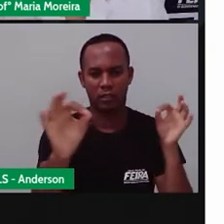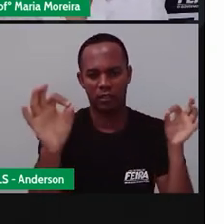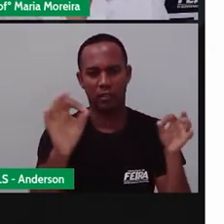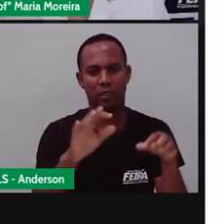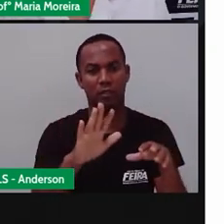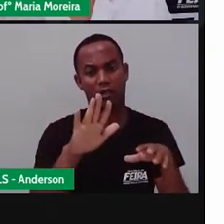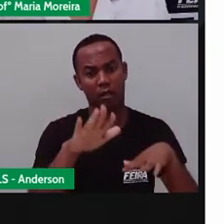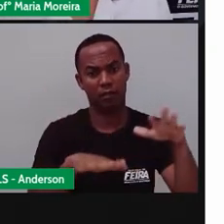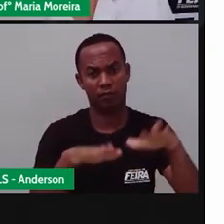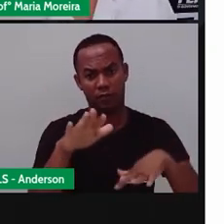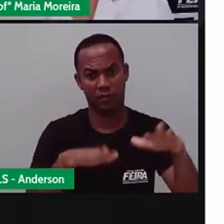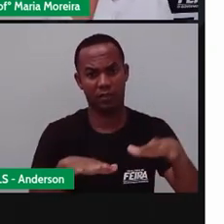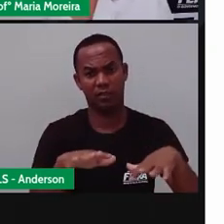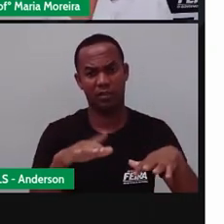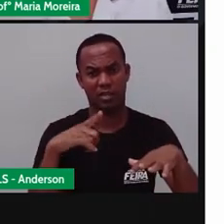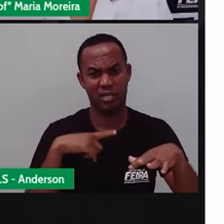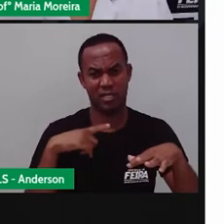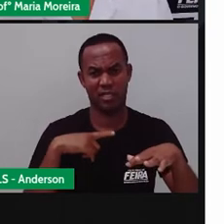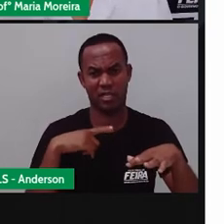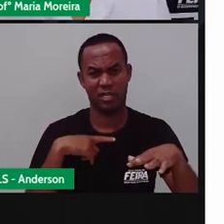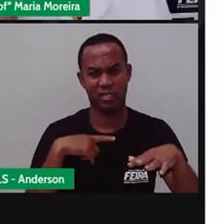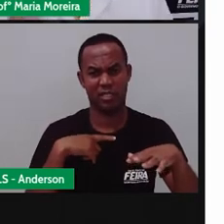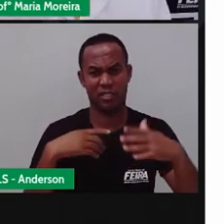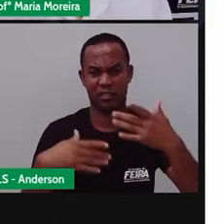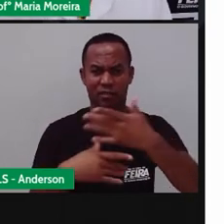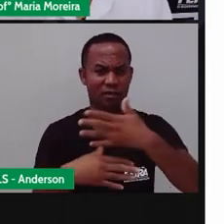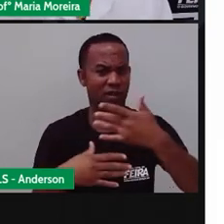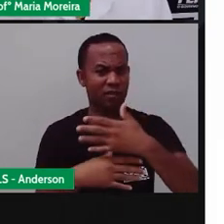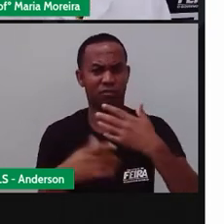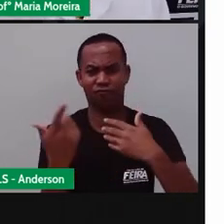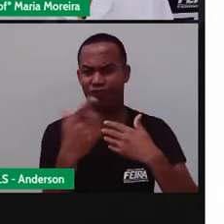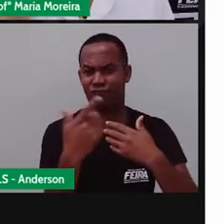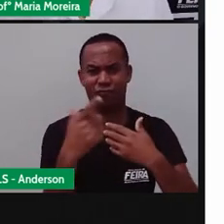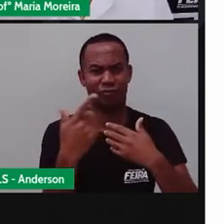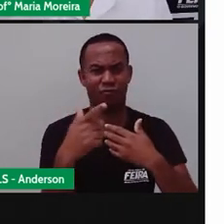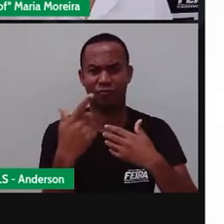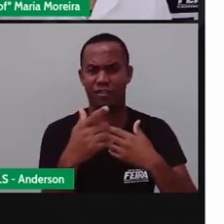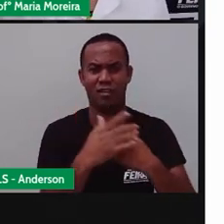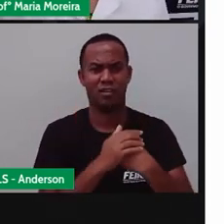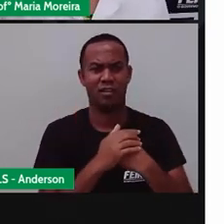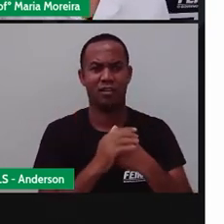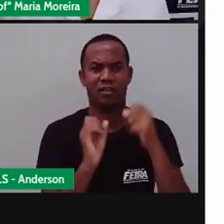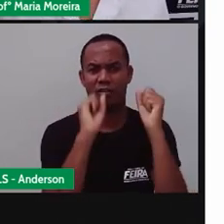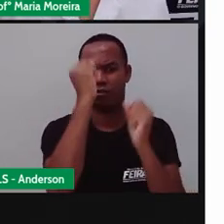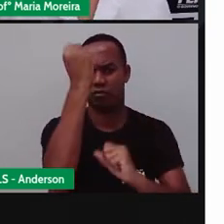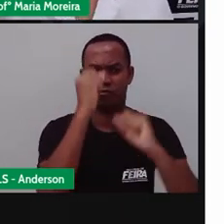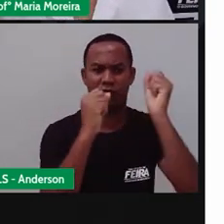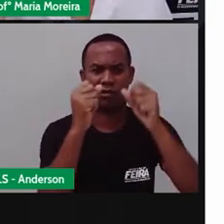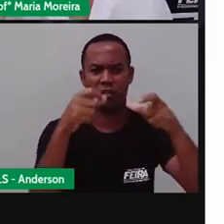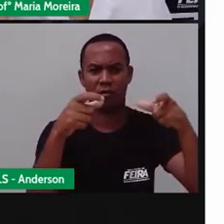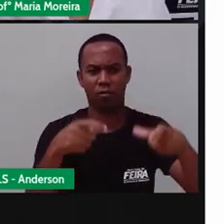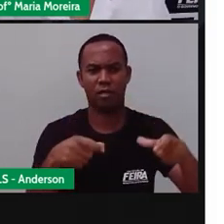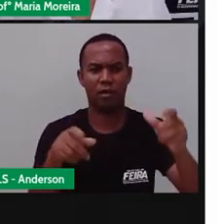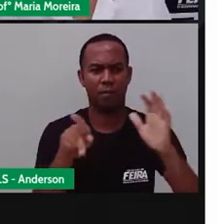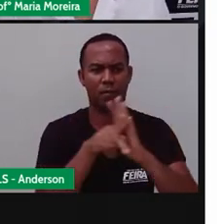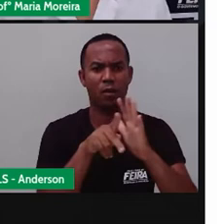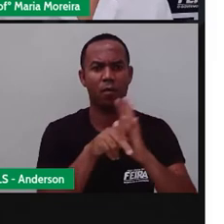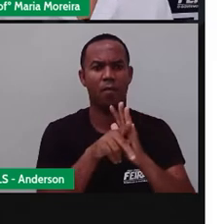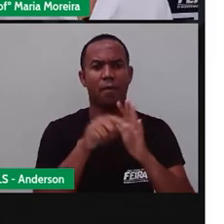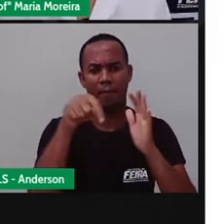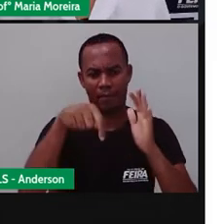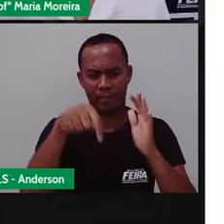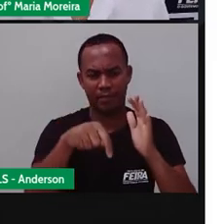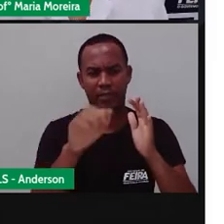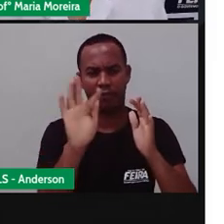Nem toda cidade tem o quê? Um bairro industrial. Então, o nosso bairro industrial fica o quê? Após o Tomba, não é